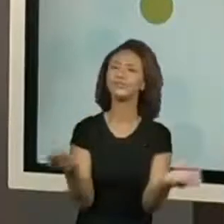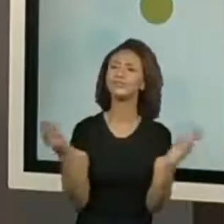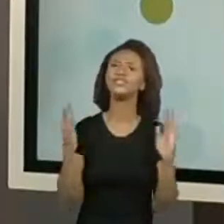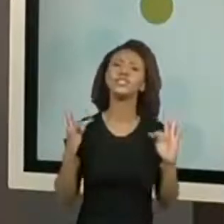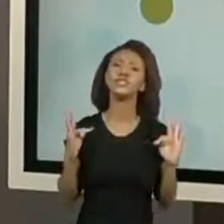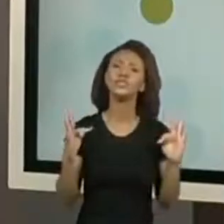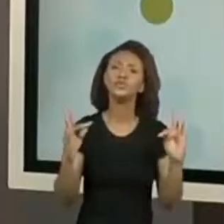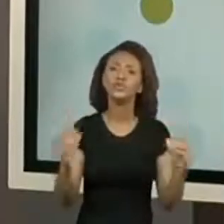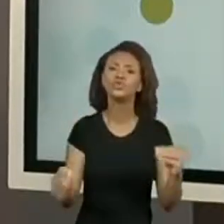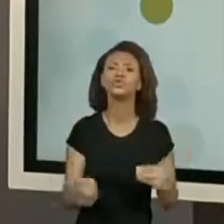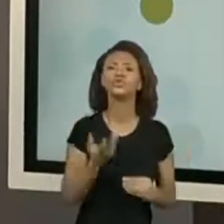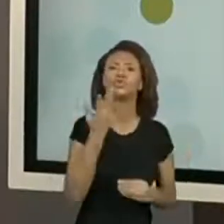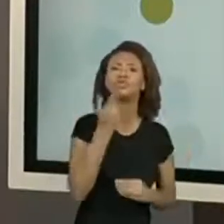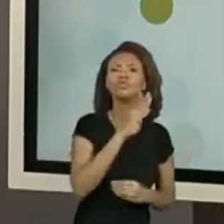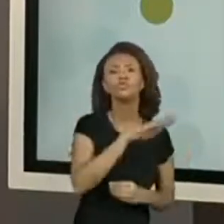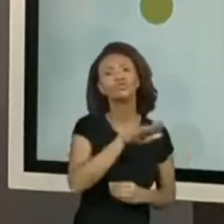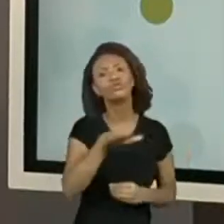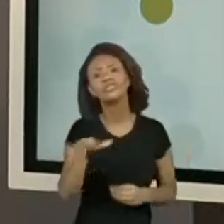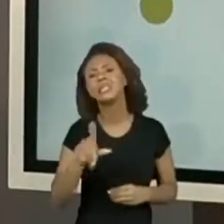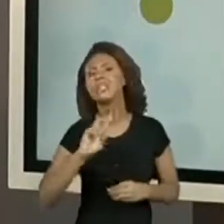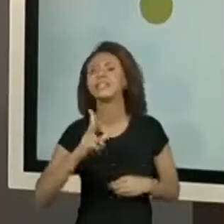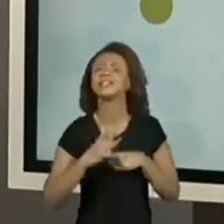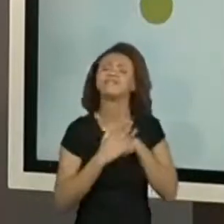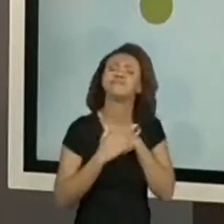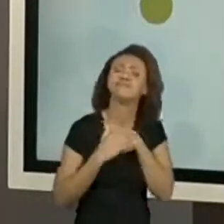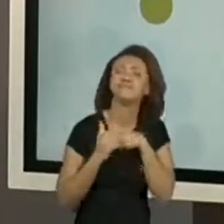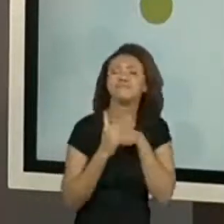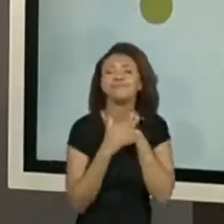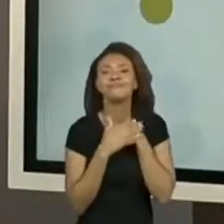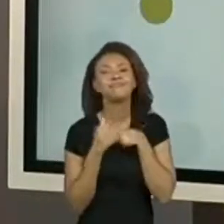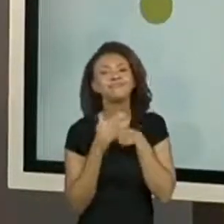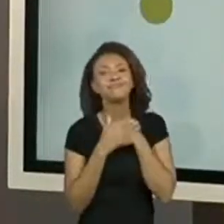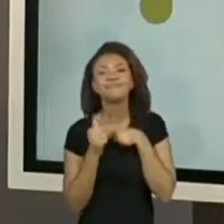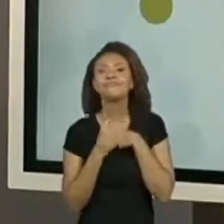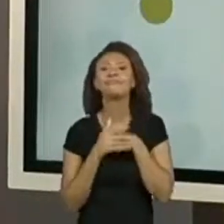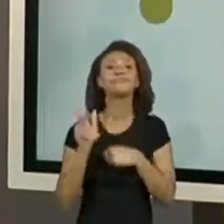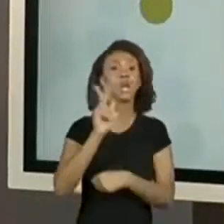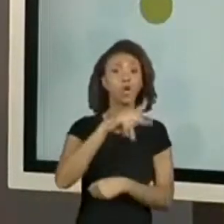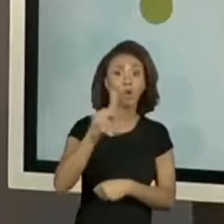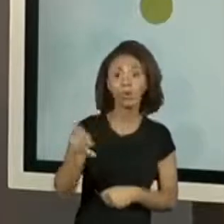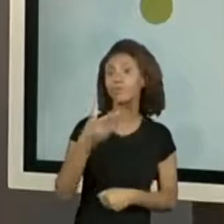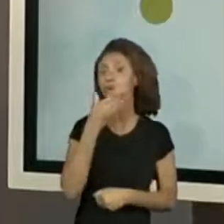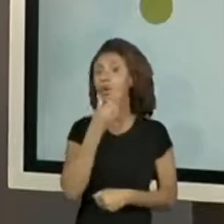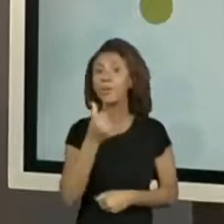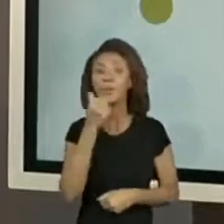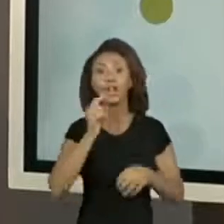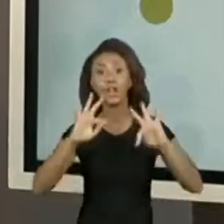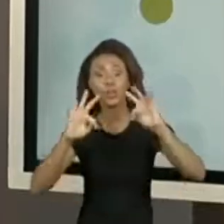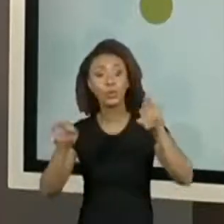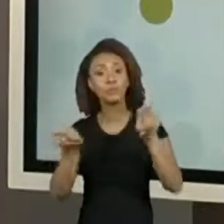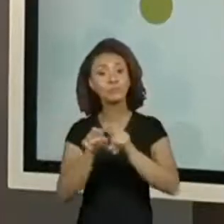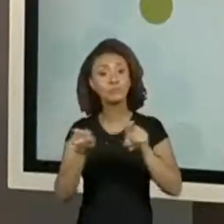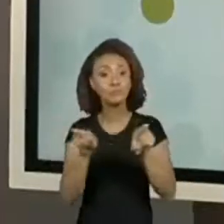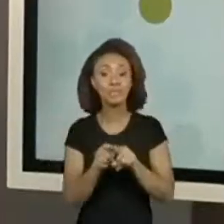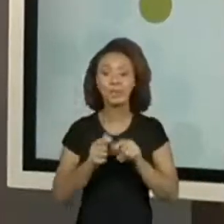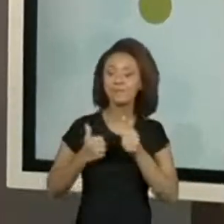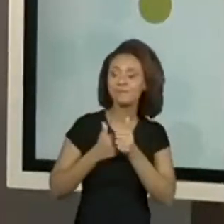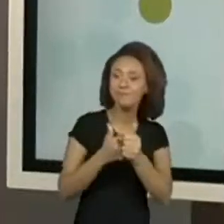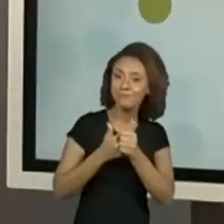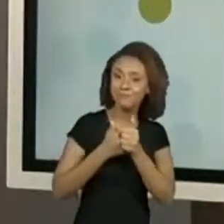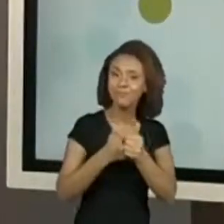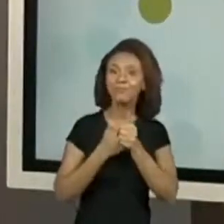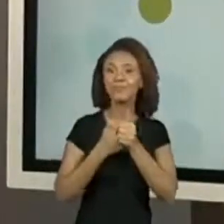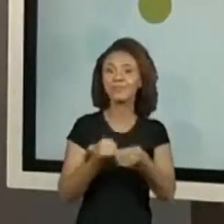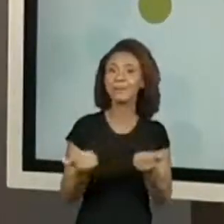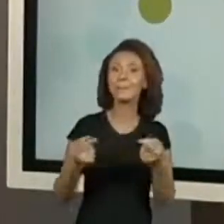pequenos e pequenas, que são tão carinhosos com a gente, a todos os professores e professoras que nos acompanham e são parceiros